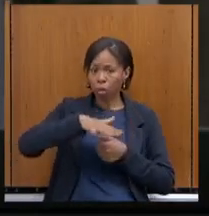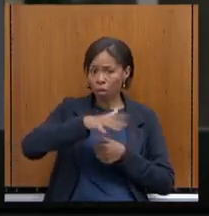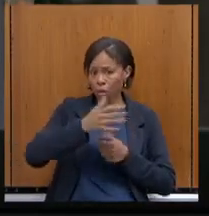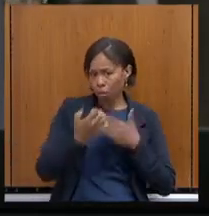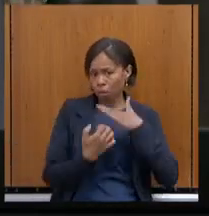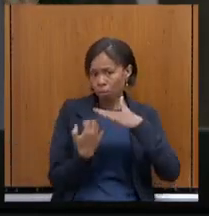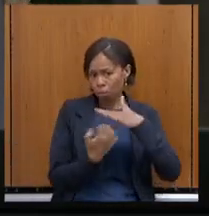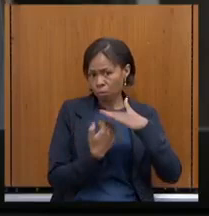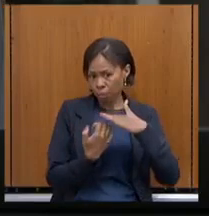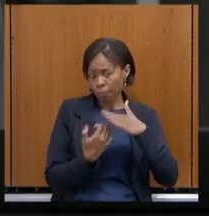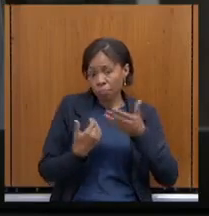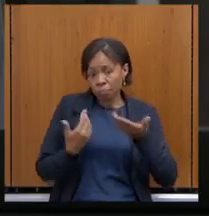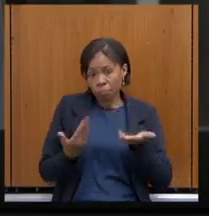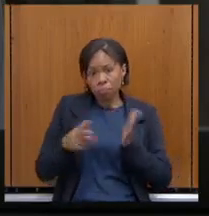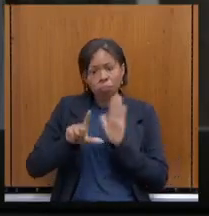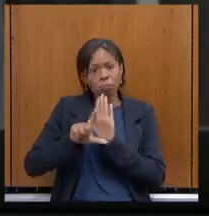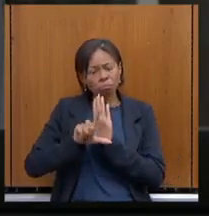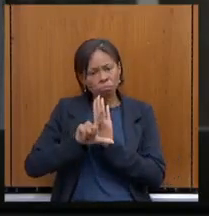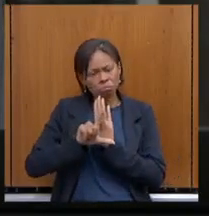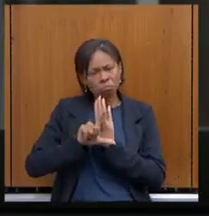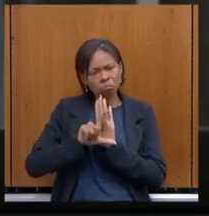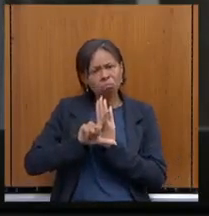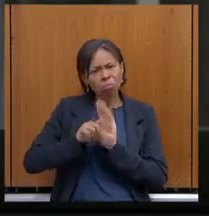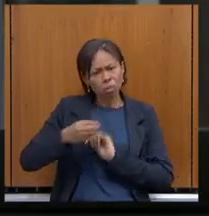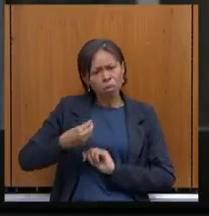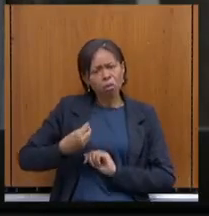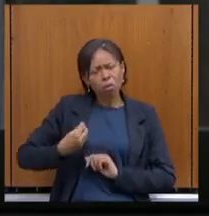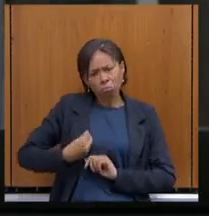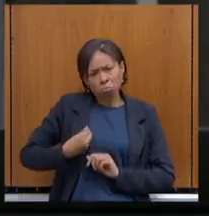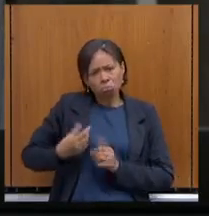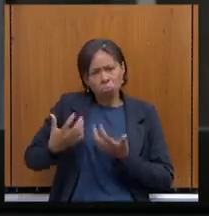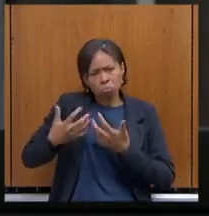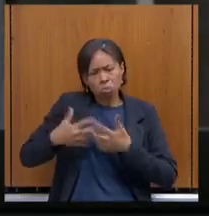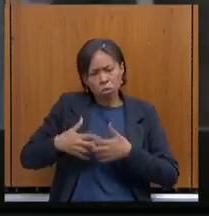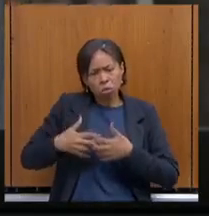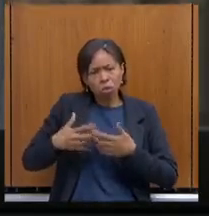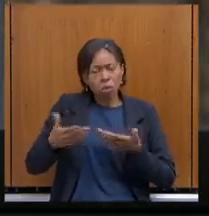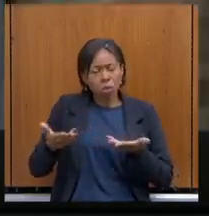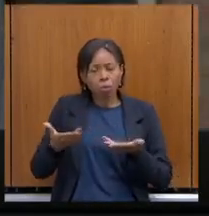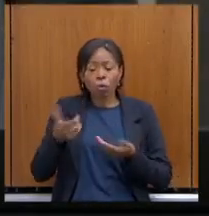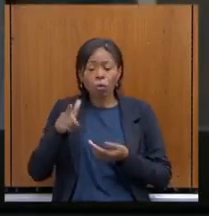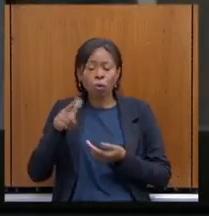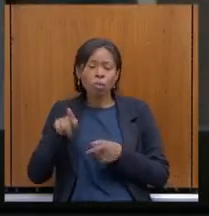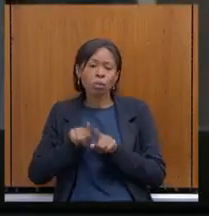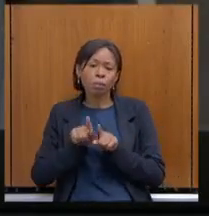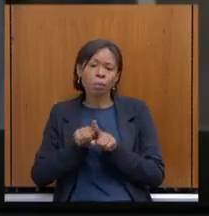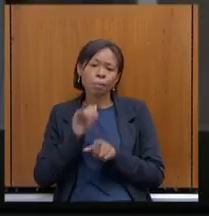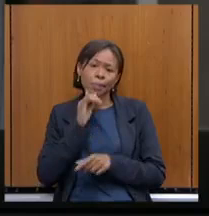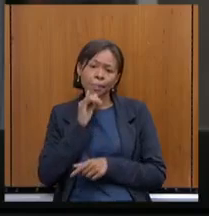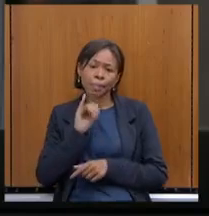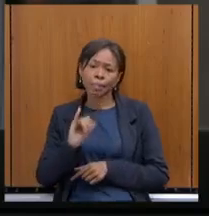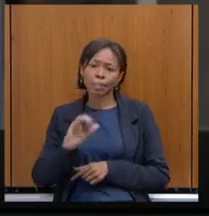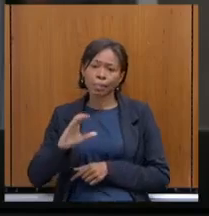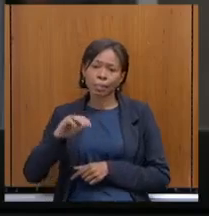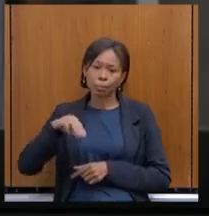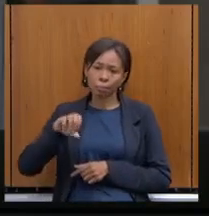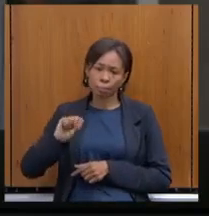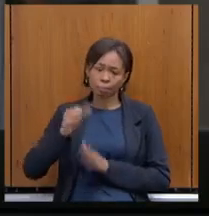entre outros, alguns benefícios como redução de ICMS nas contas de luz,